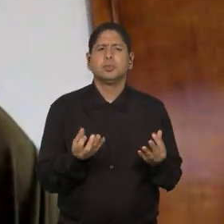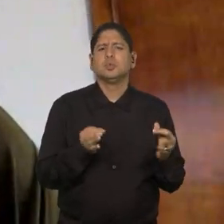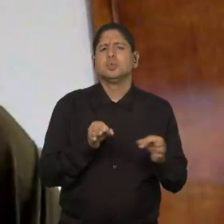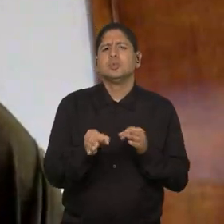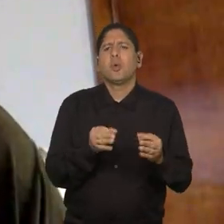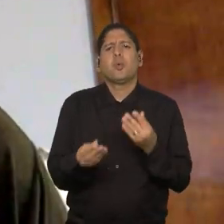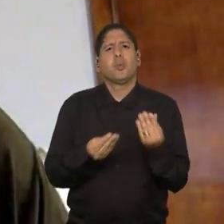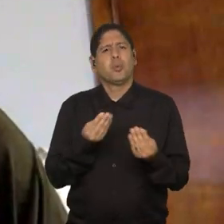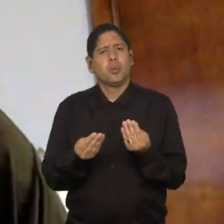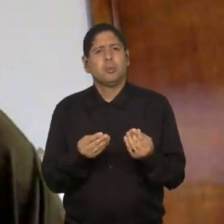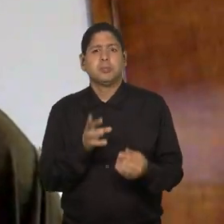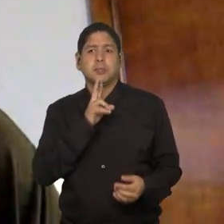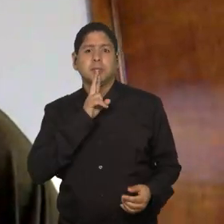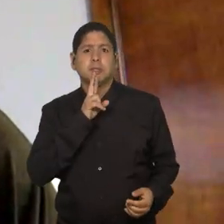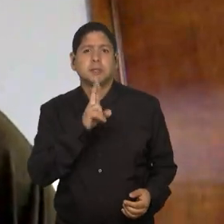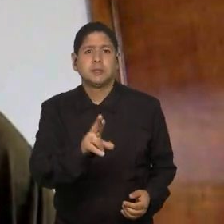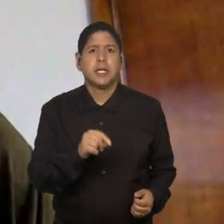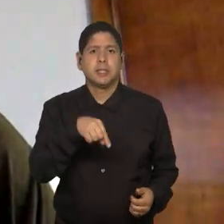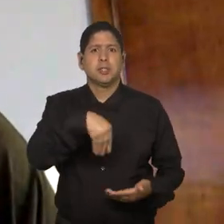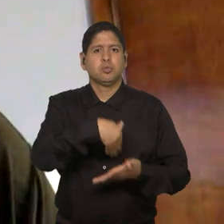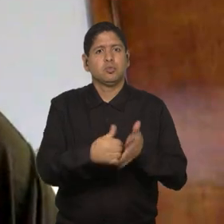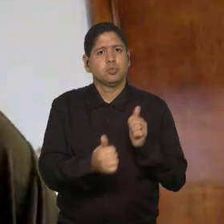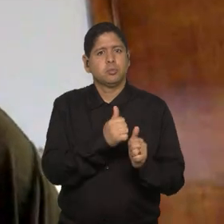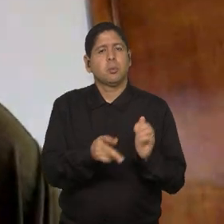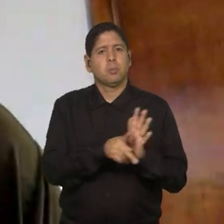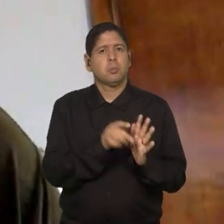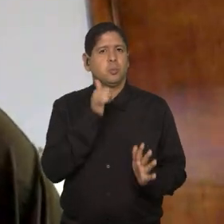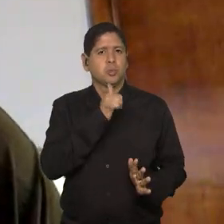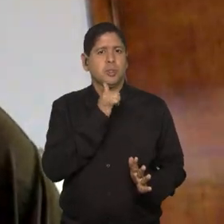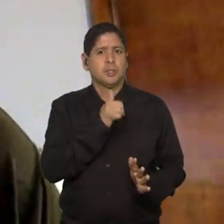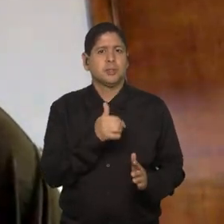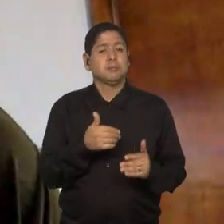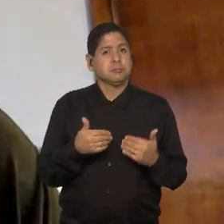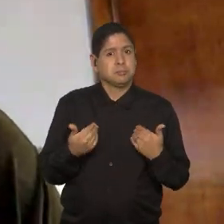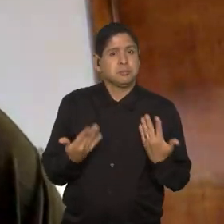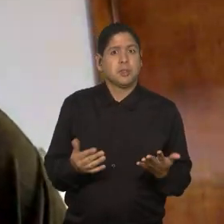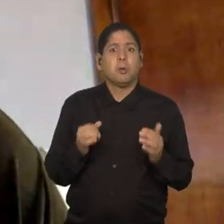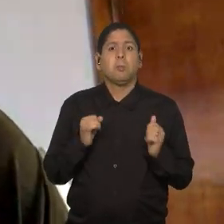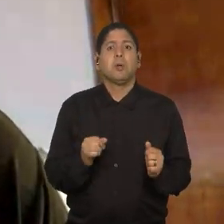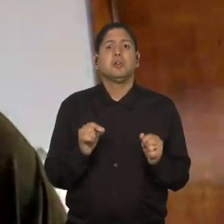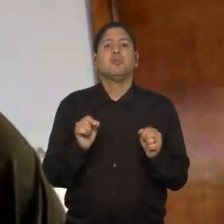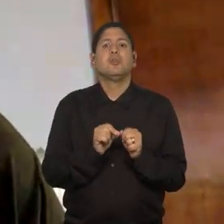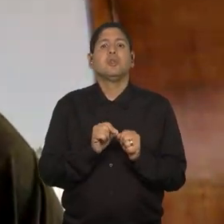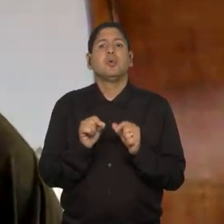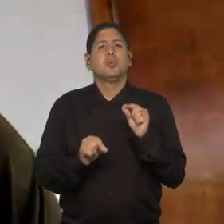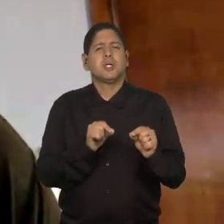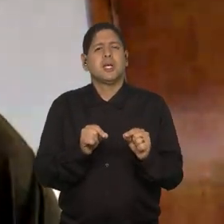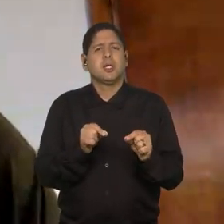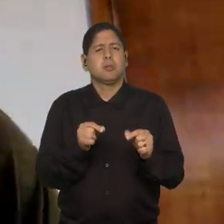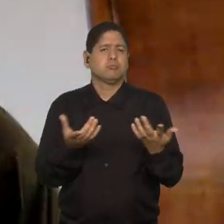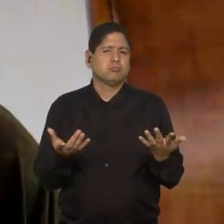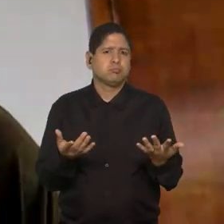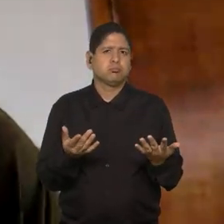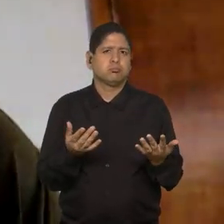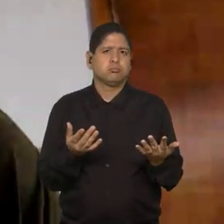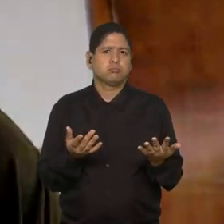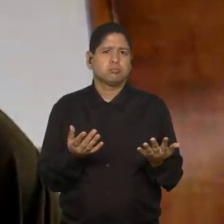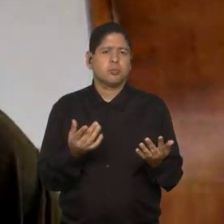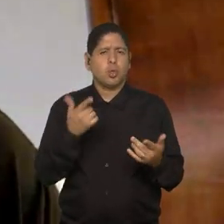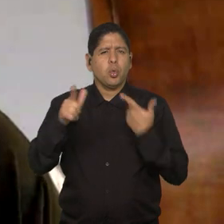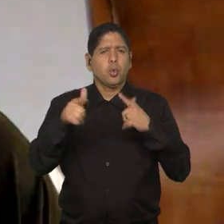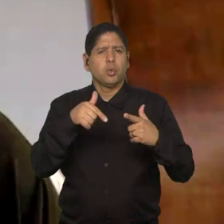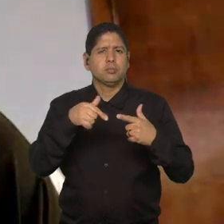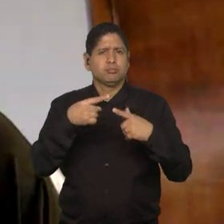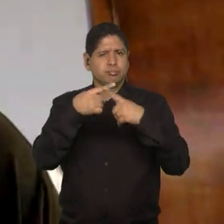ganha resultado no futebol feminino. E aí você pode fazer um paralelo com outras